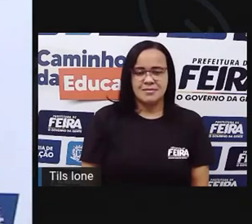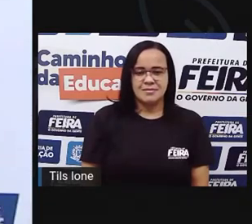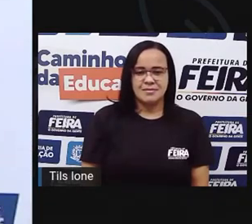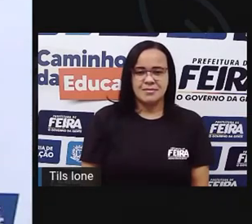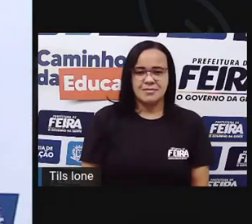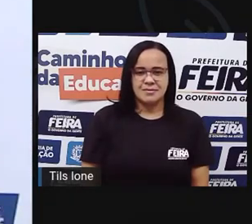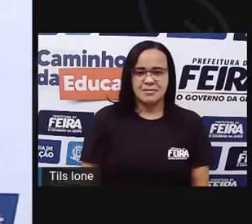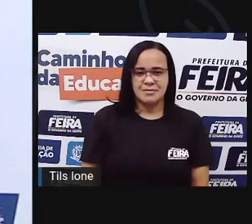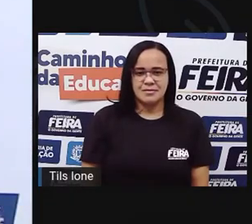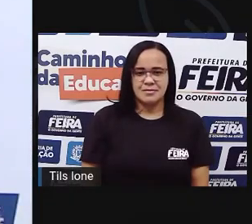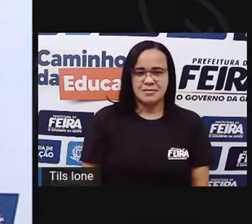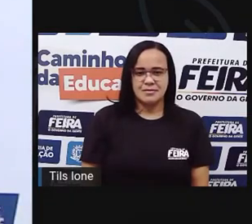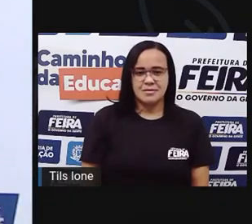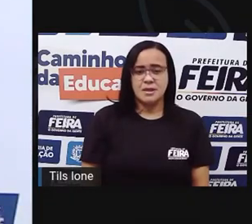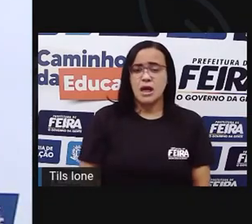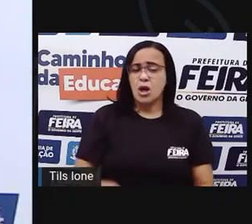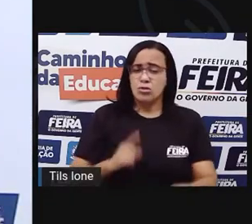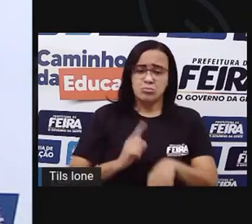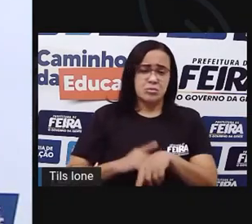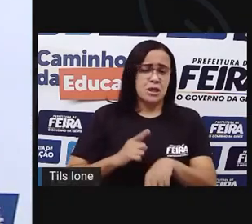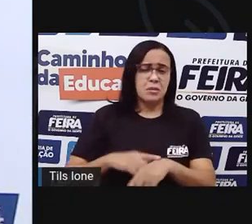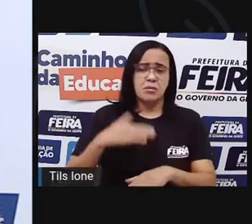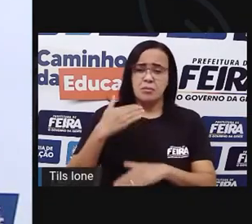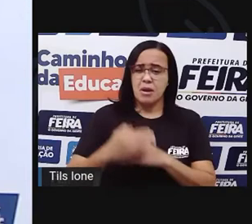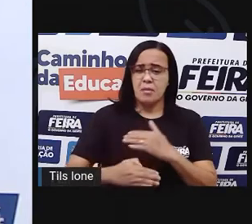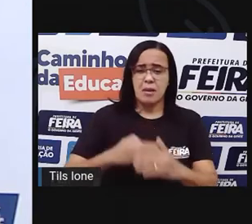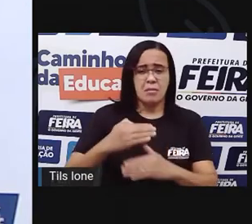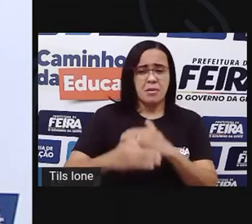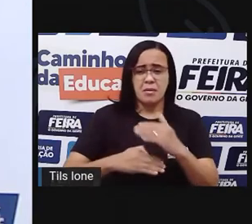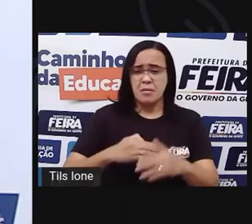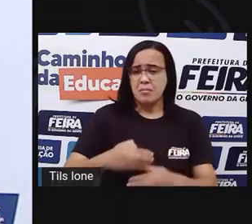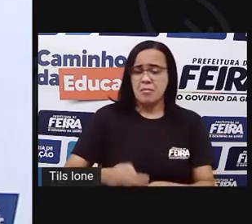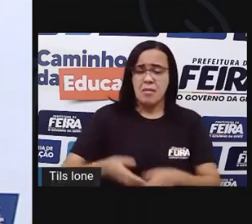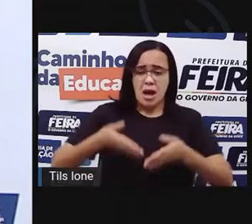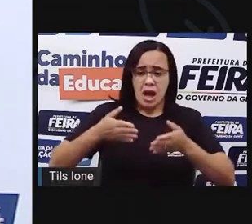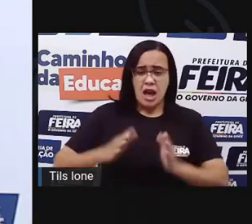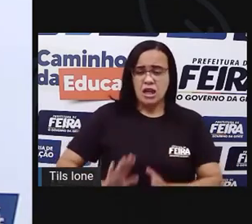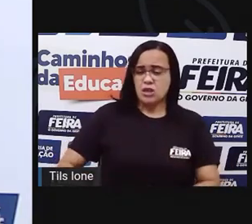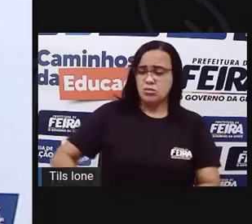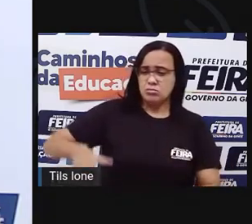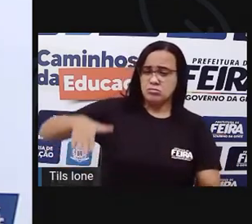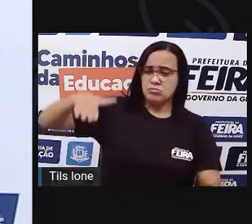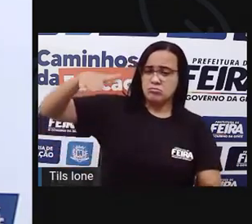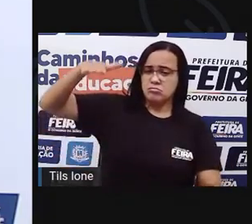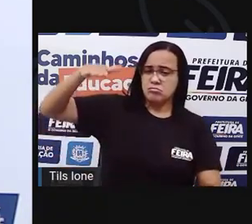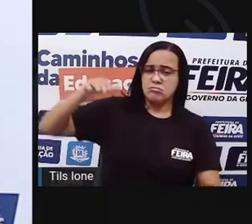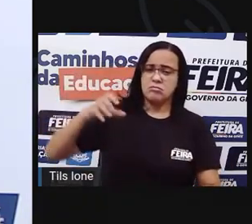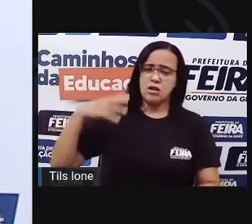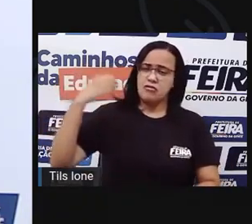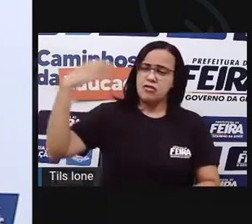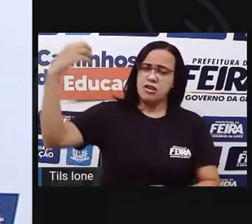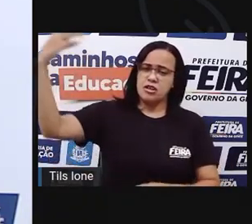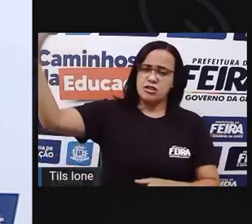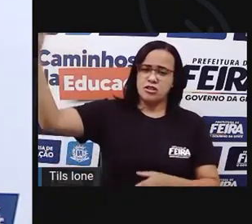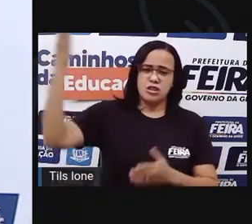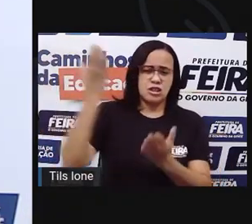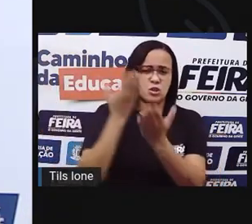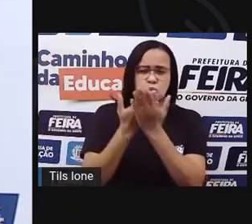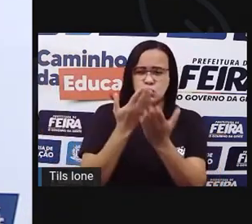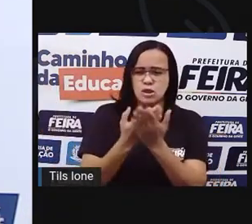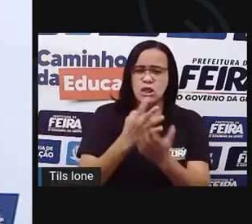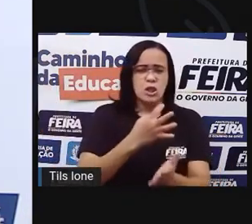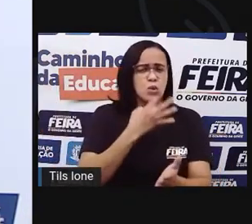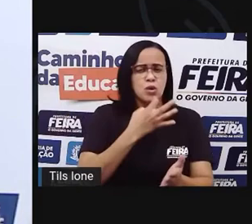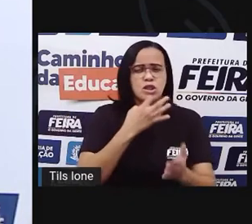O tempo passou e eu cresci. Viajei, estudei, conheci pessoas e lugares.